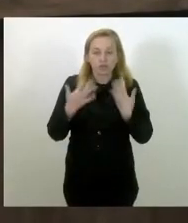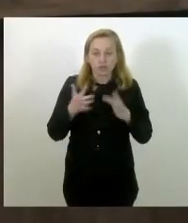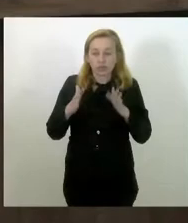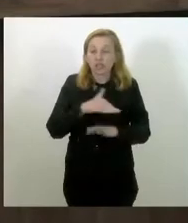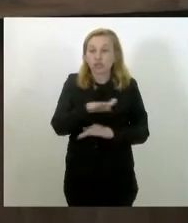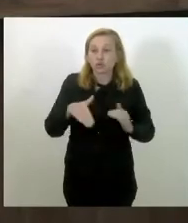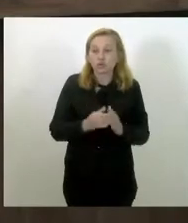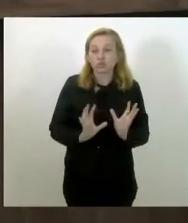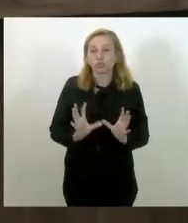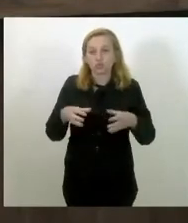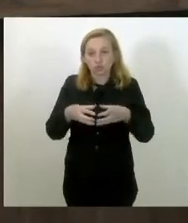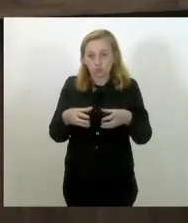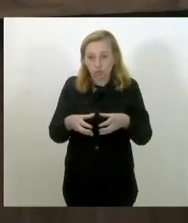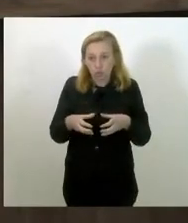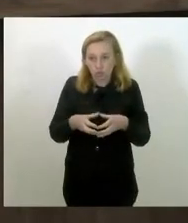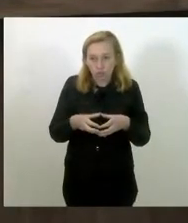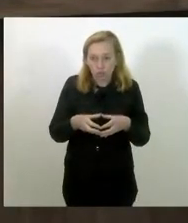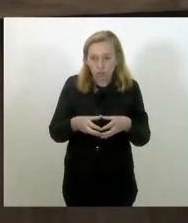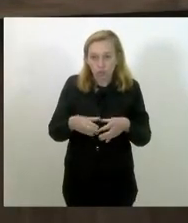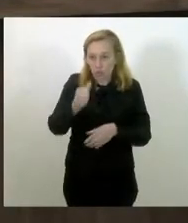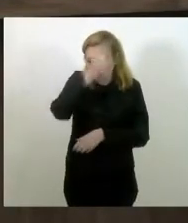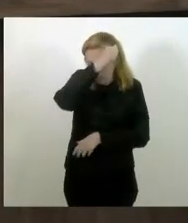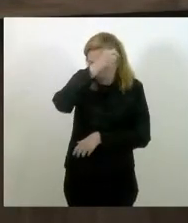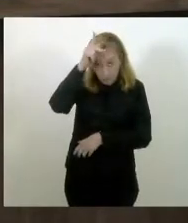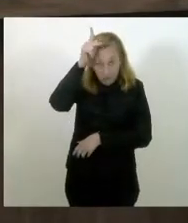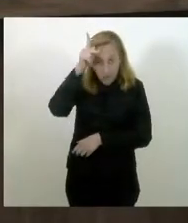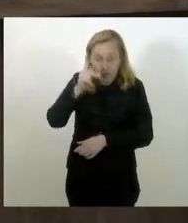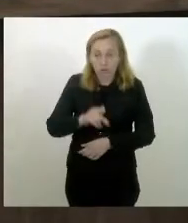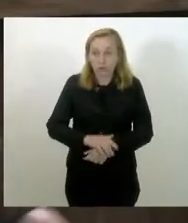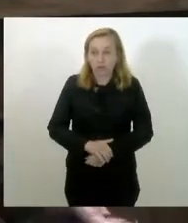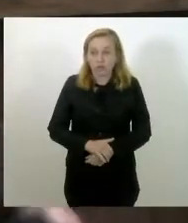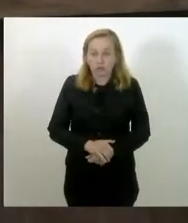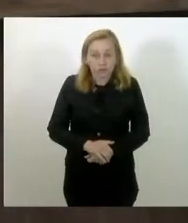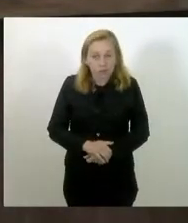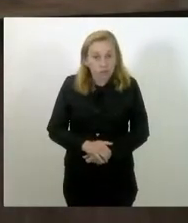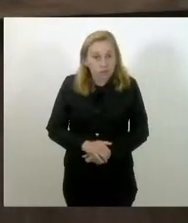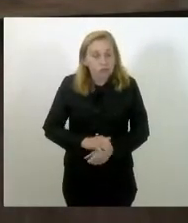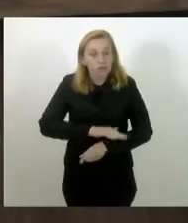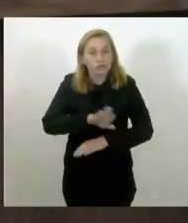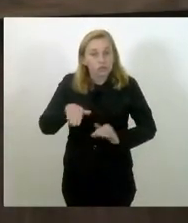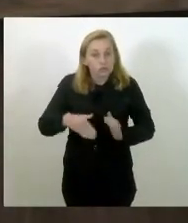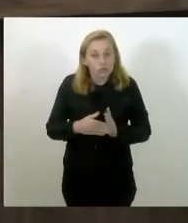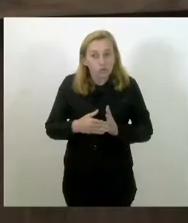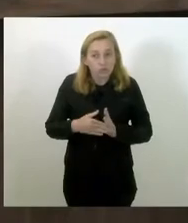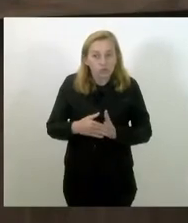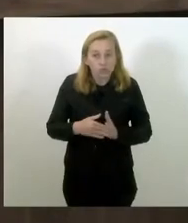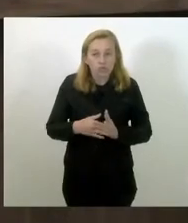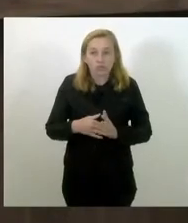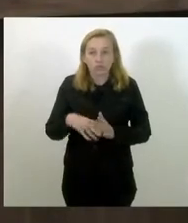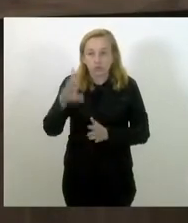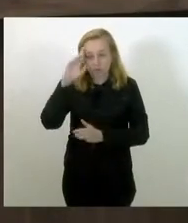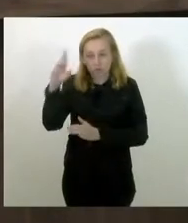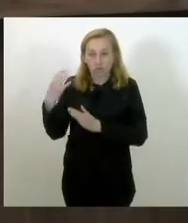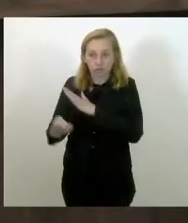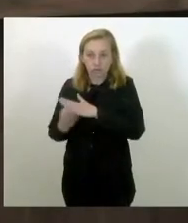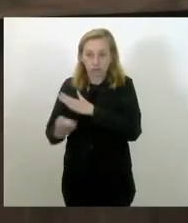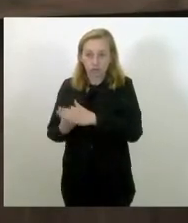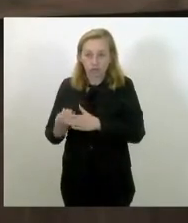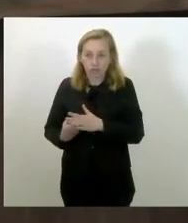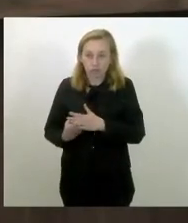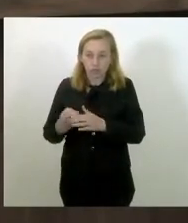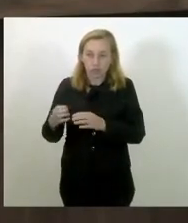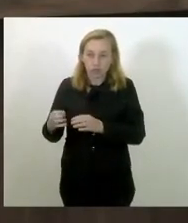toda a equipe do prefeito e todos os empresários que estão se instalando lá.